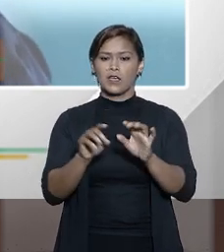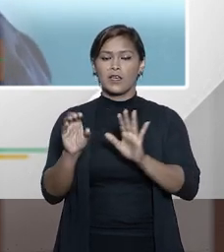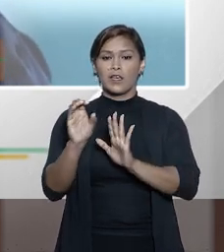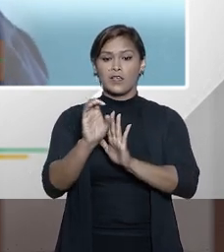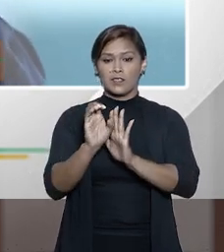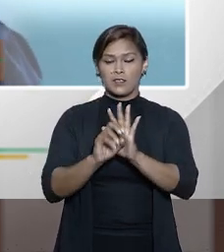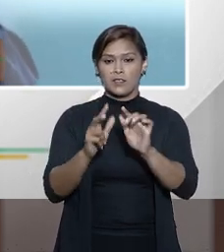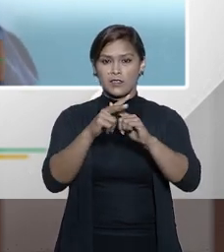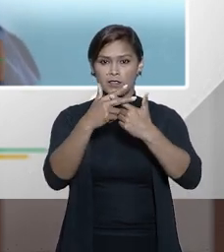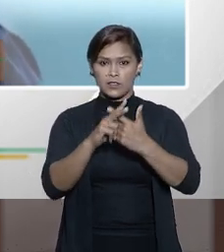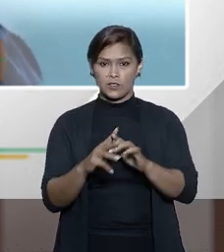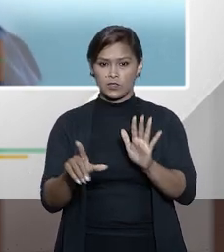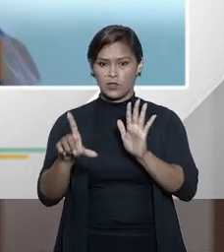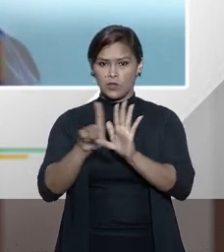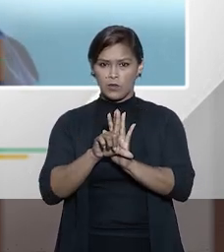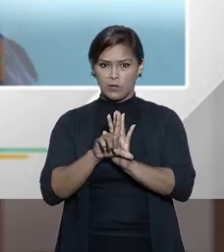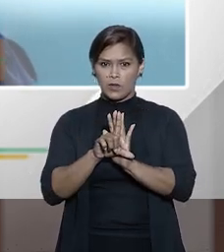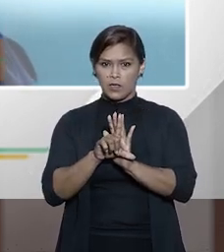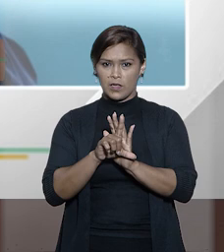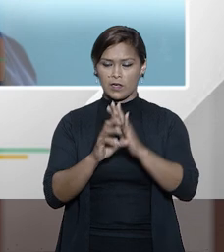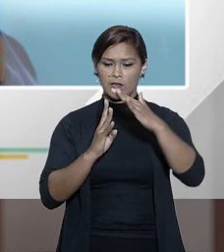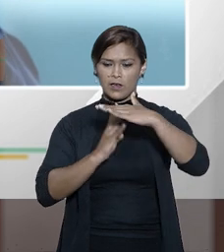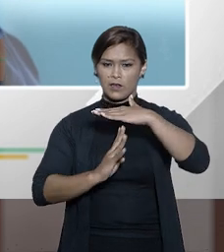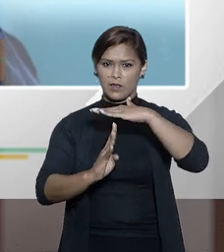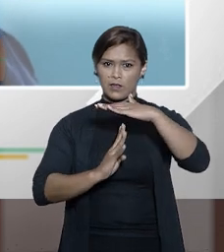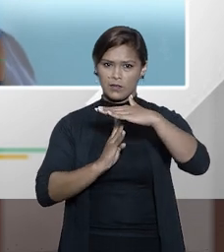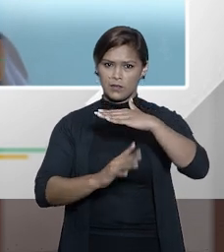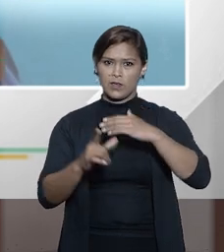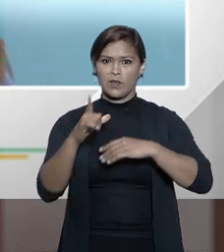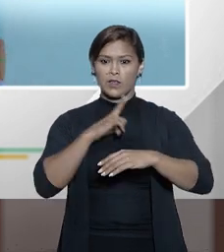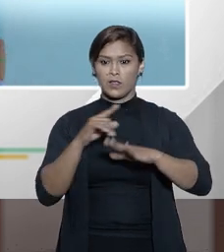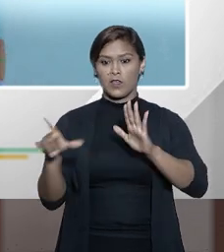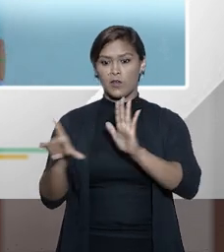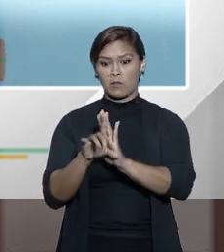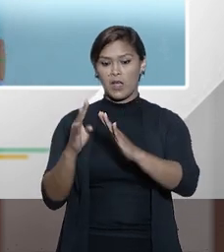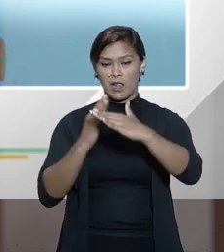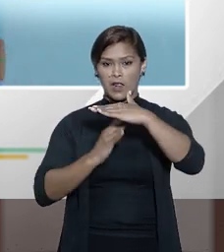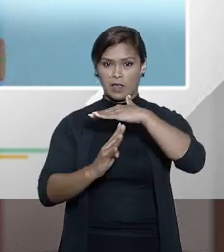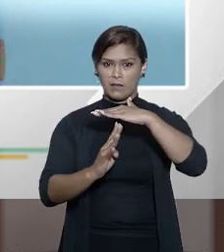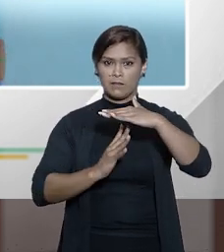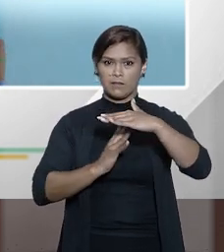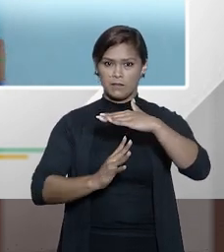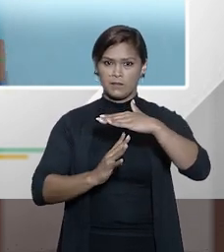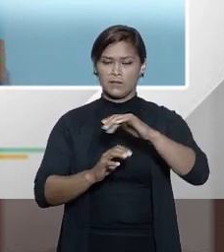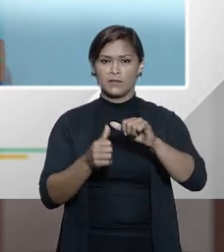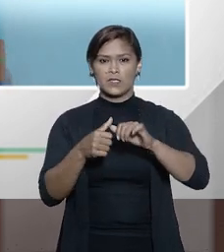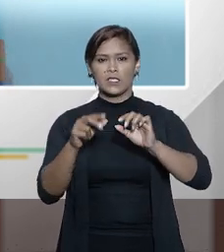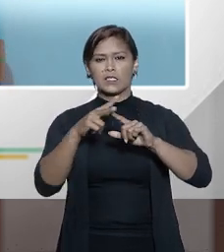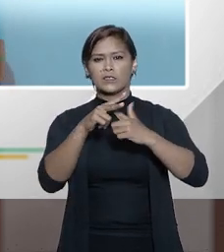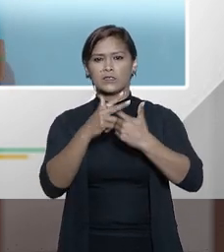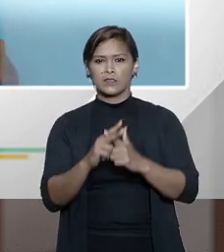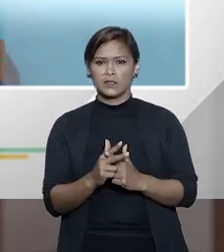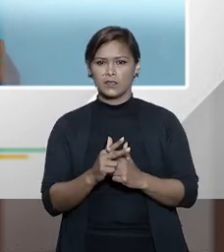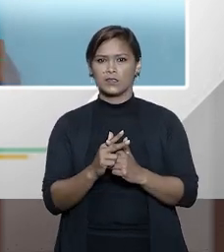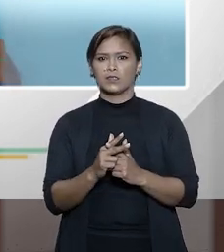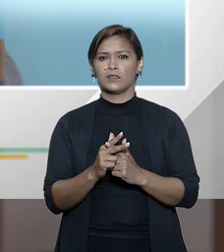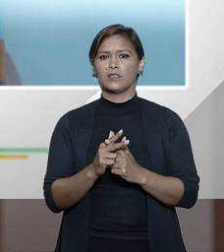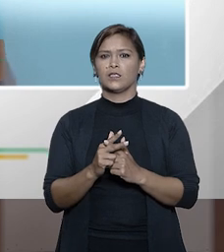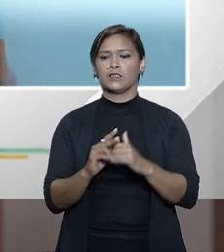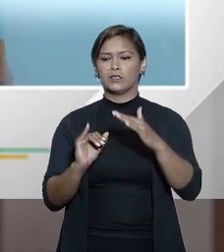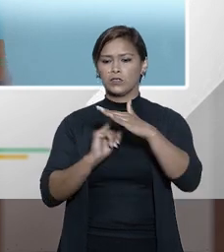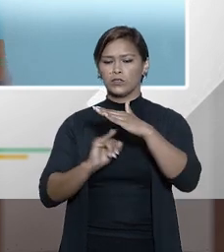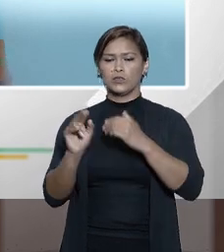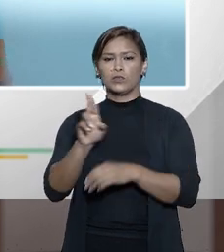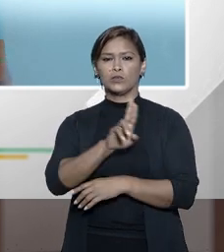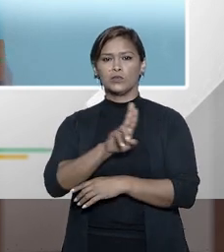editou uma lei que é a lei de migração existe agora uma lei de migração que trata de um instituto